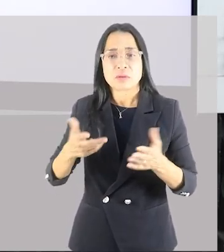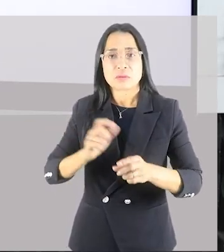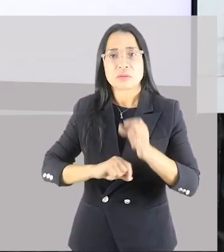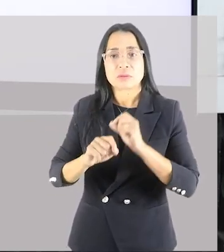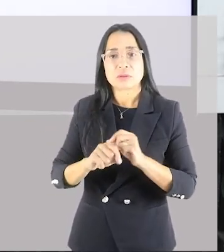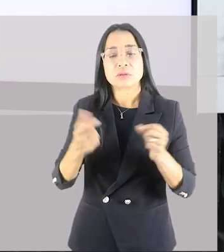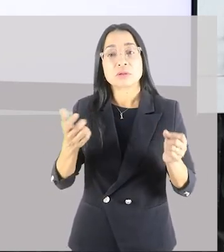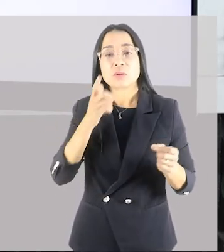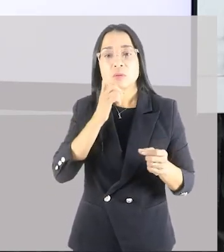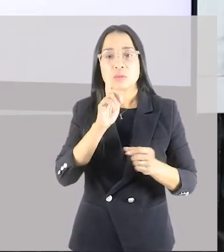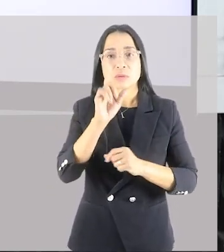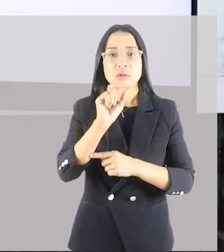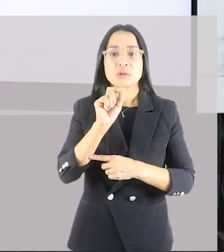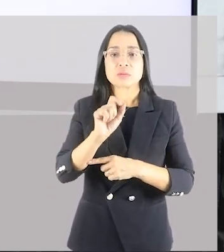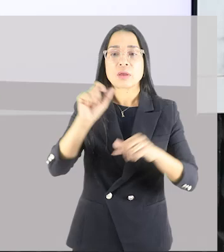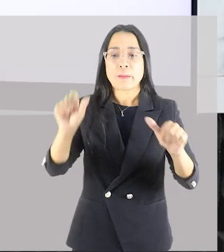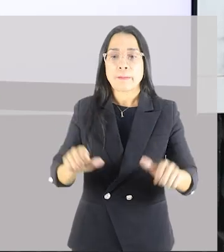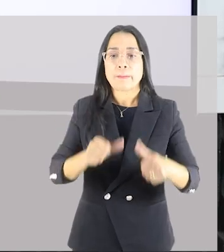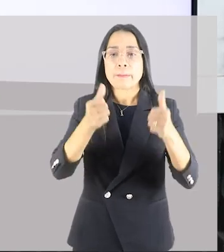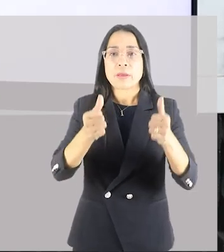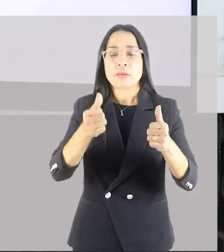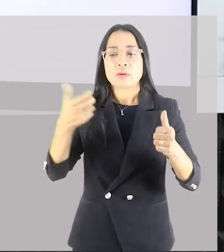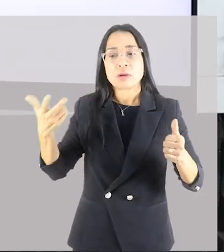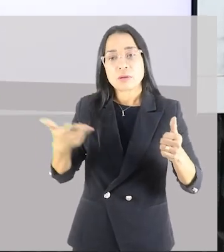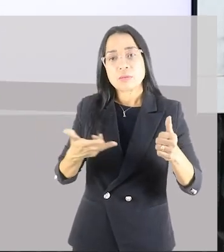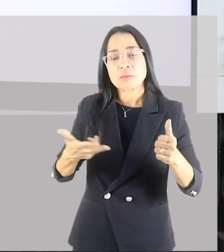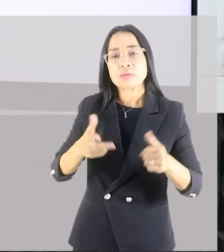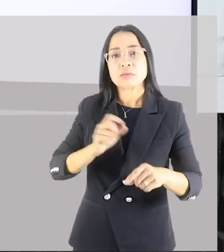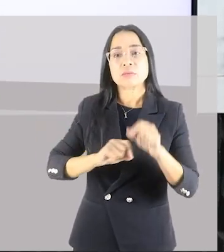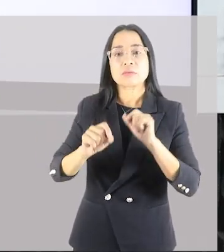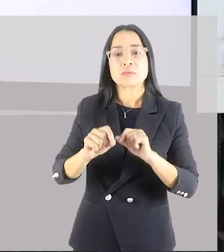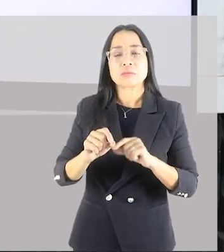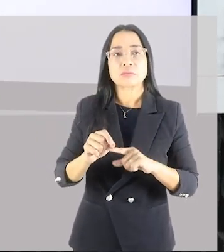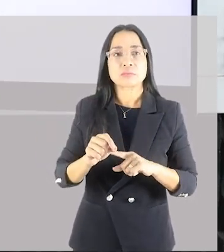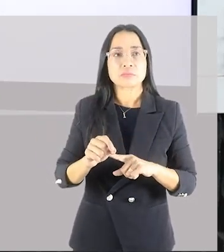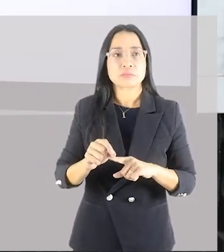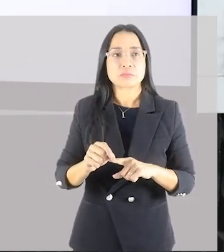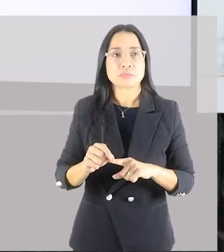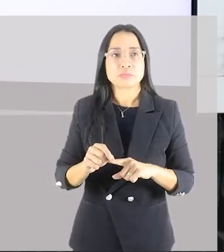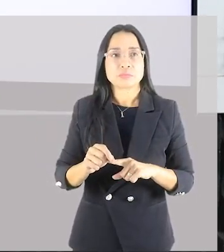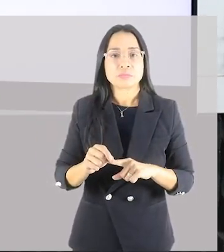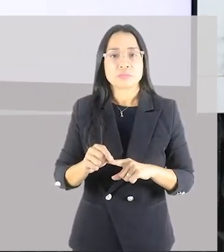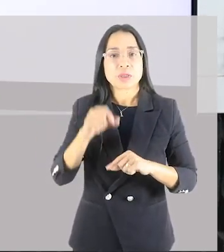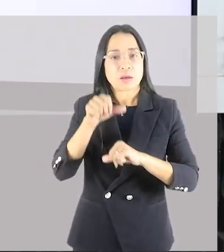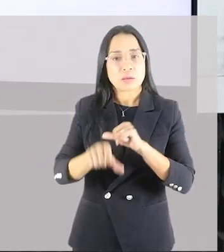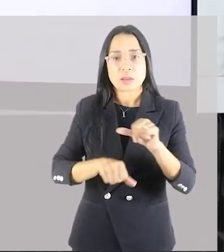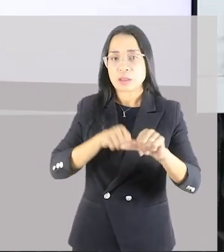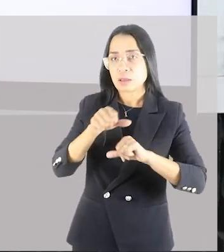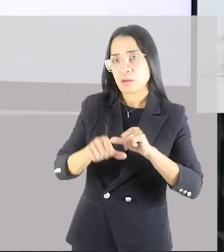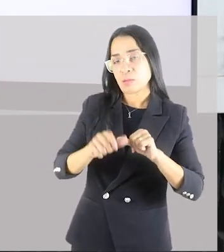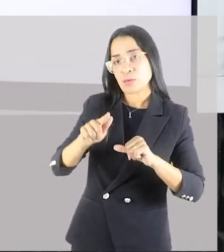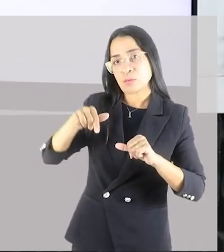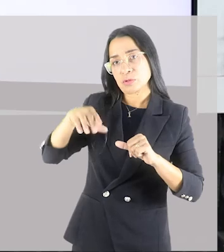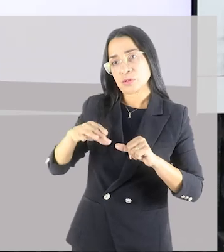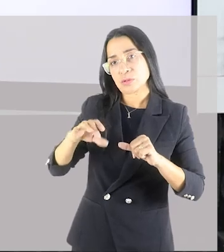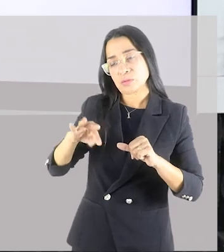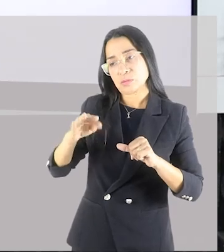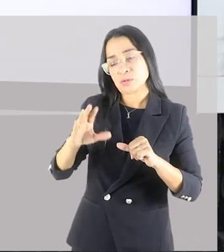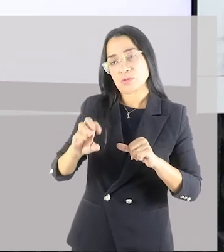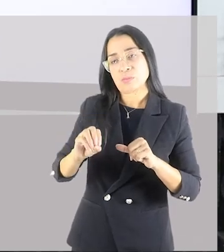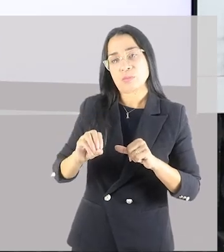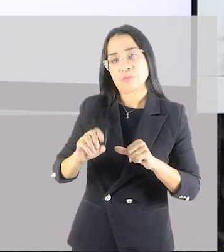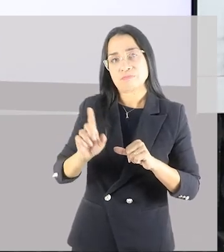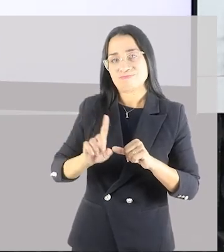E aí, ele conseguiu melhorar a velocidade. Ele não mudou o genótipo, mas o fenótipo dele